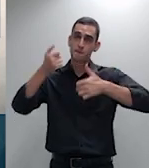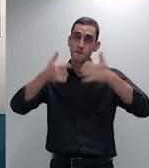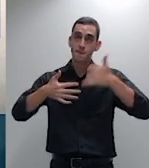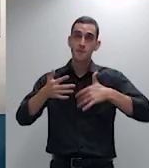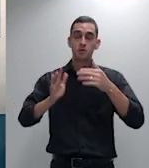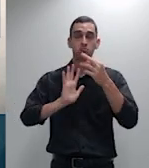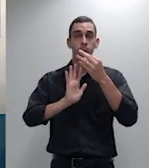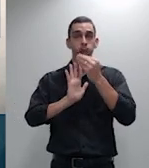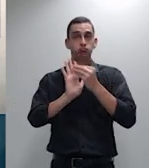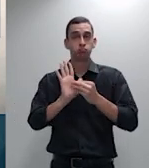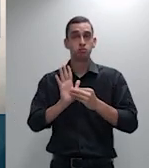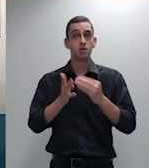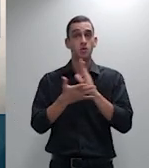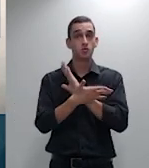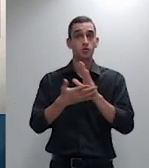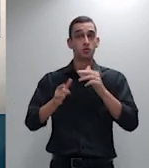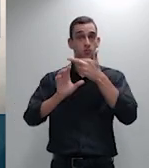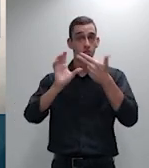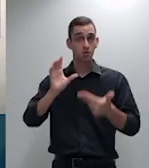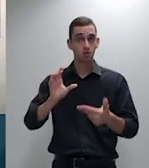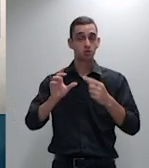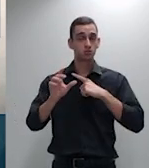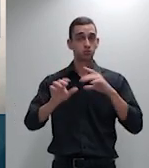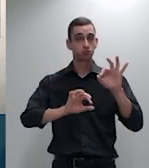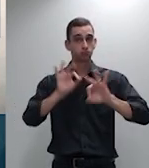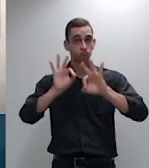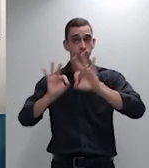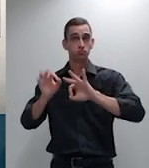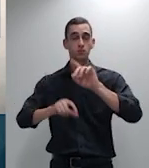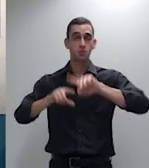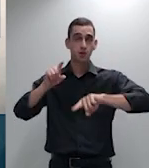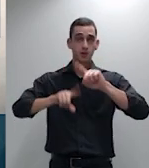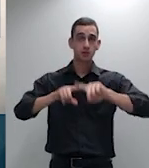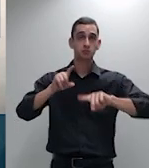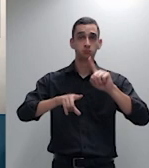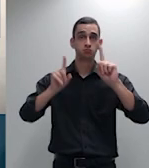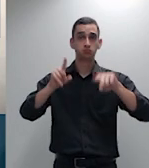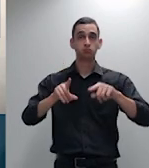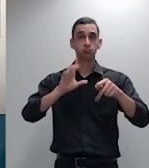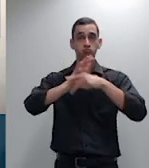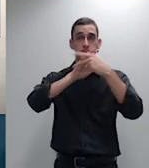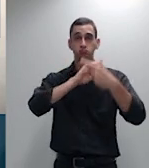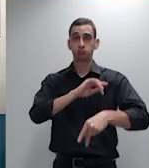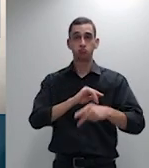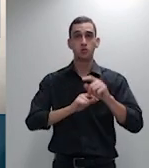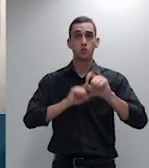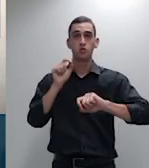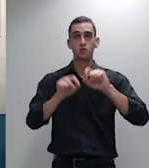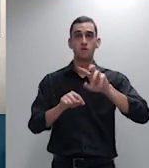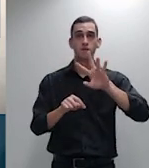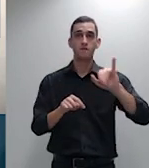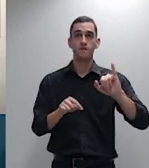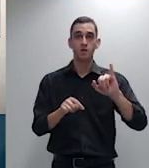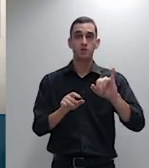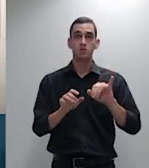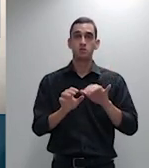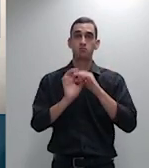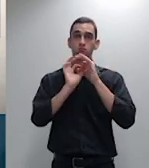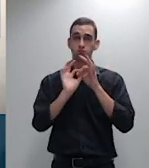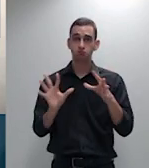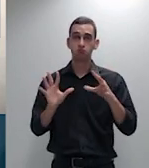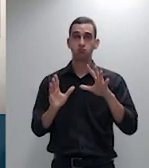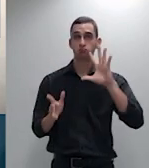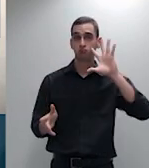material é justamente o de possibilitar a revisão da decisão não permitindo a